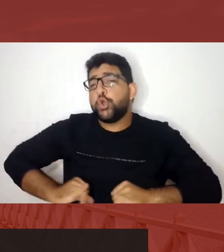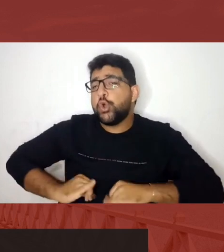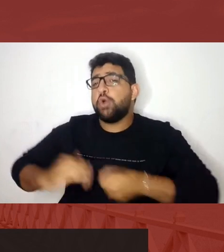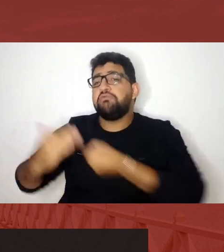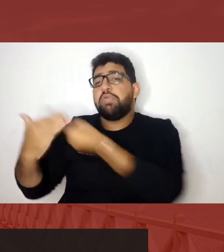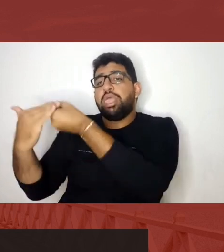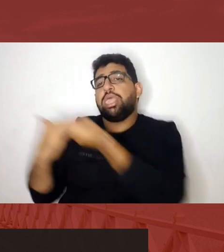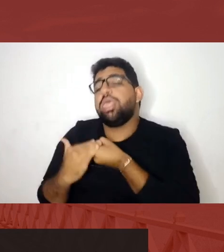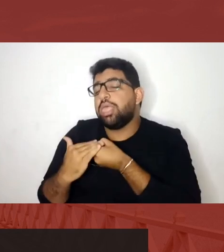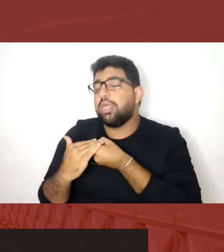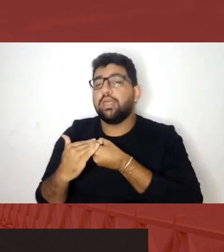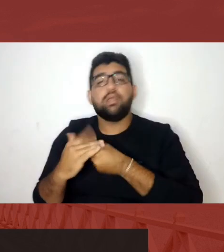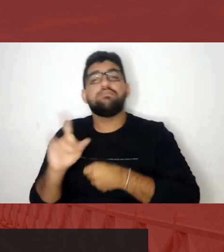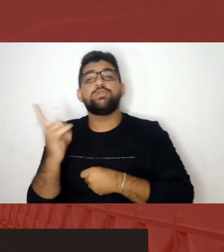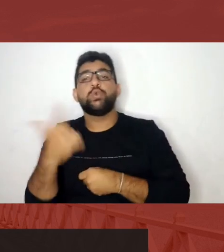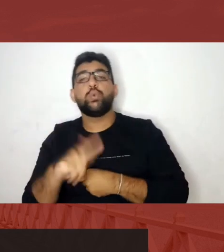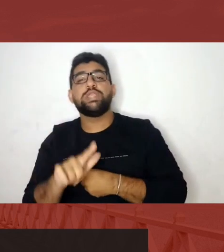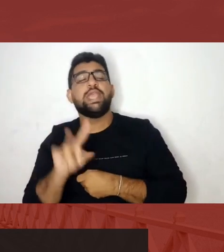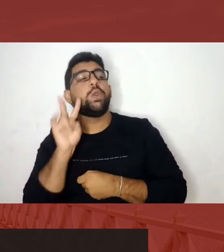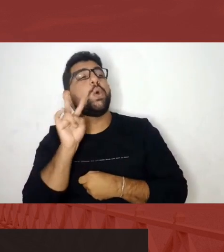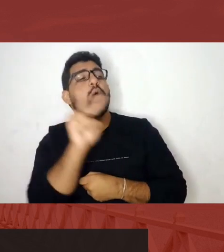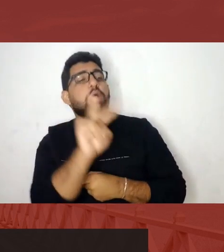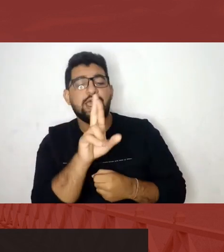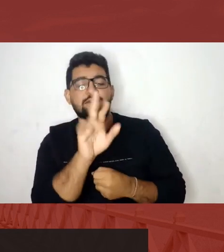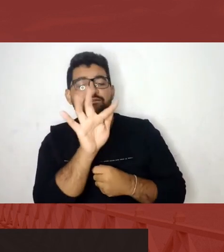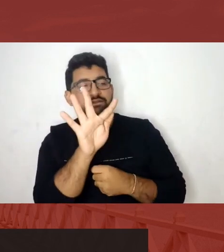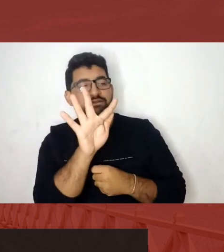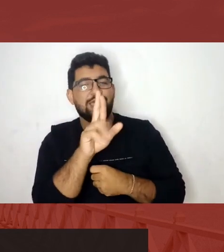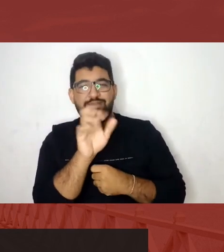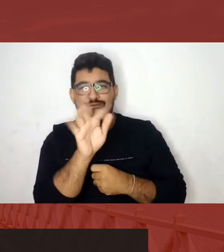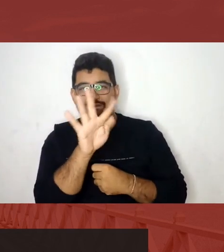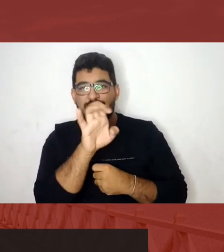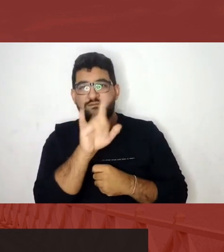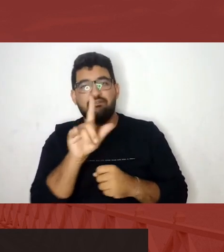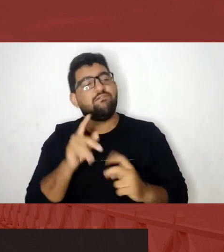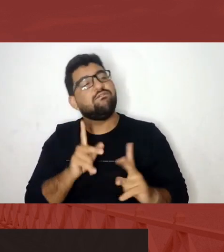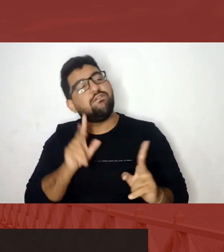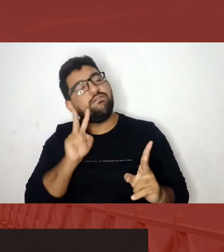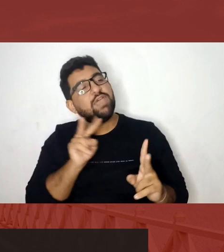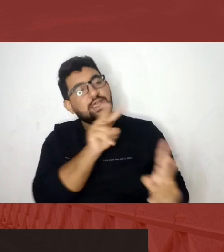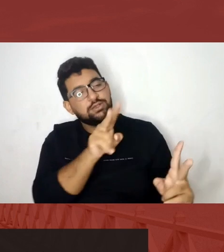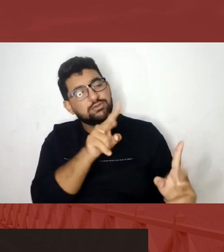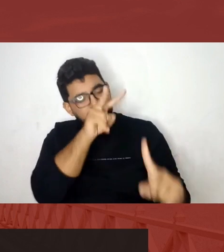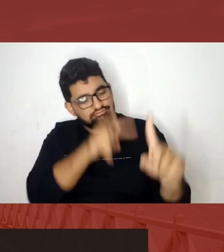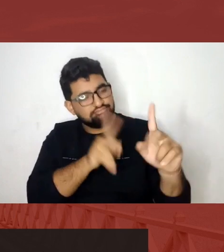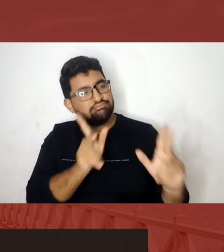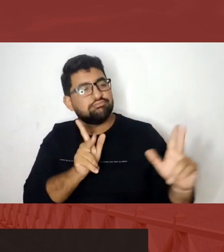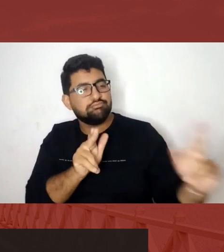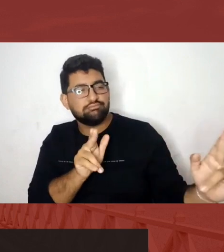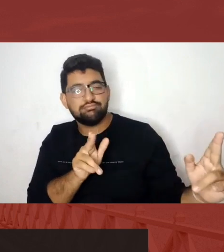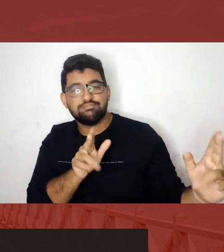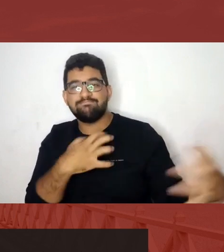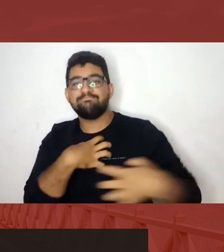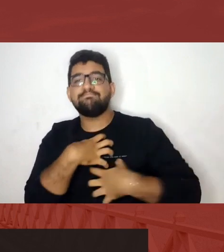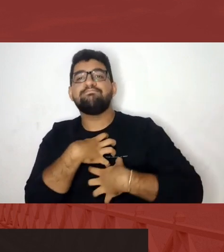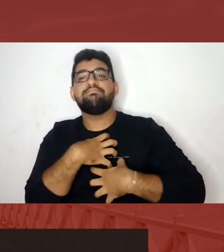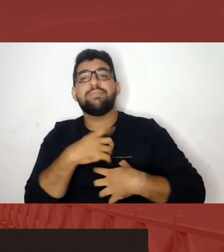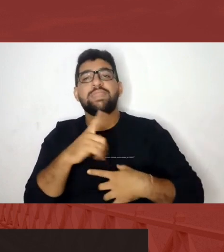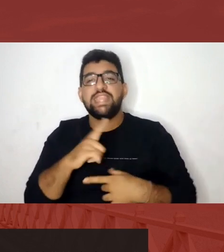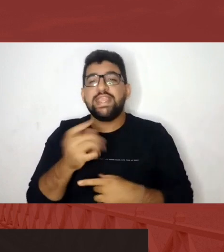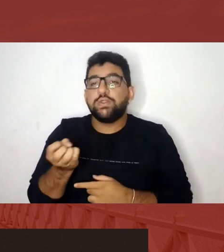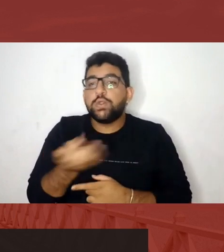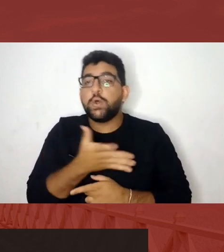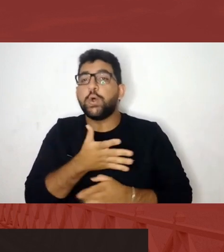Eu quero poder olhar para o Rafael e me reconhecer nele e ver nele a possibilidade de uma nova trajetória,